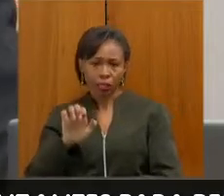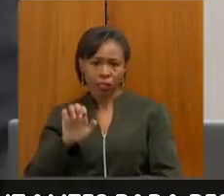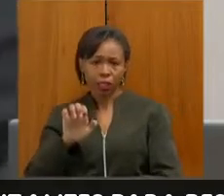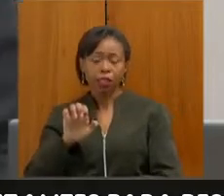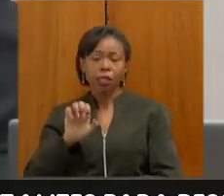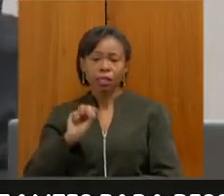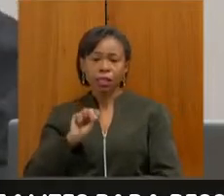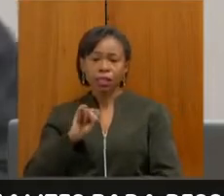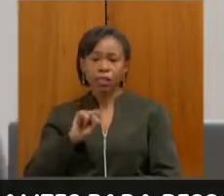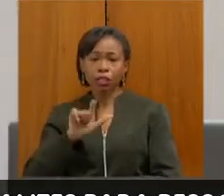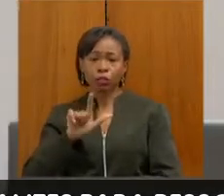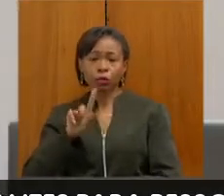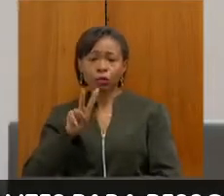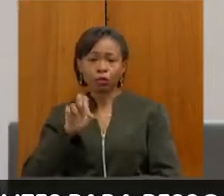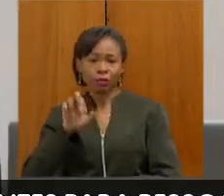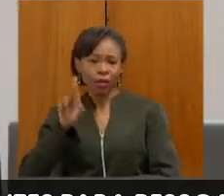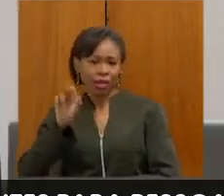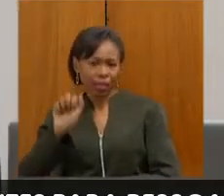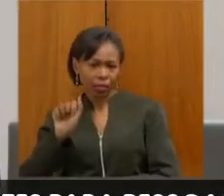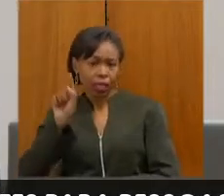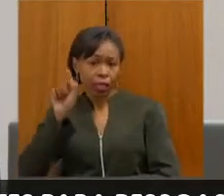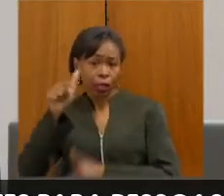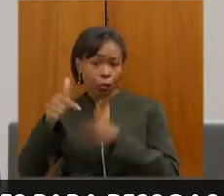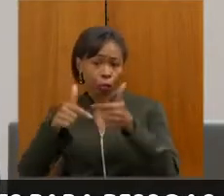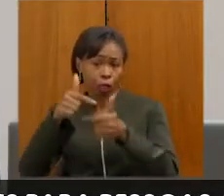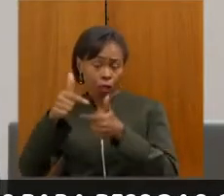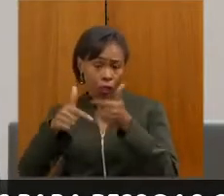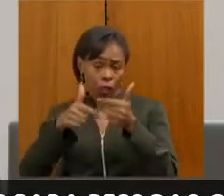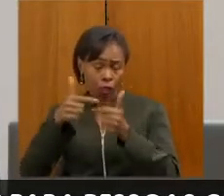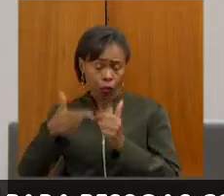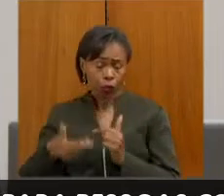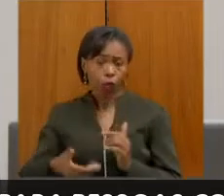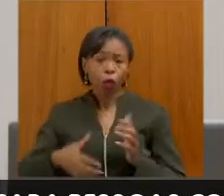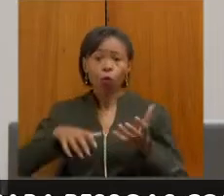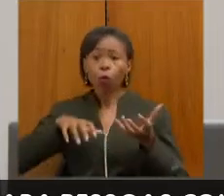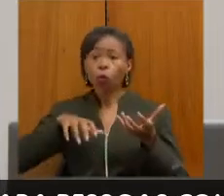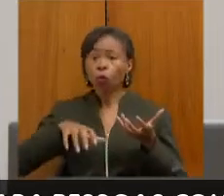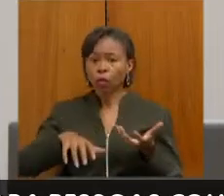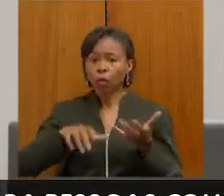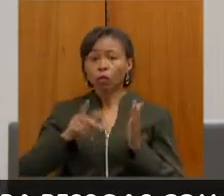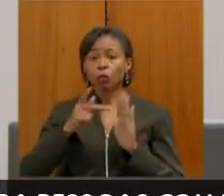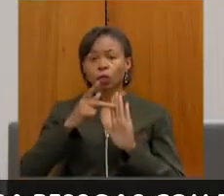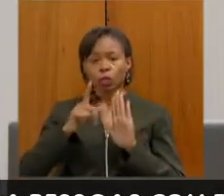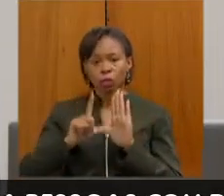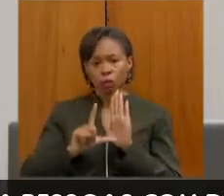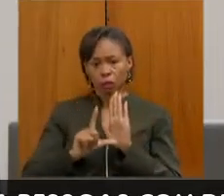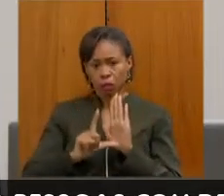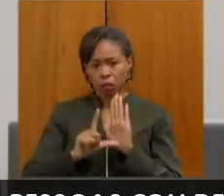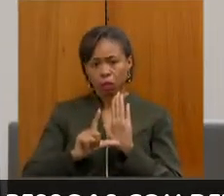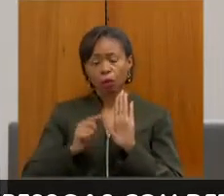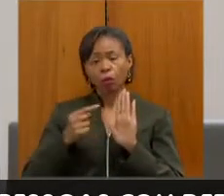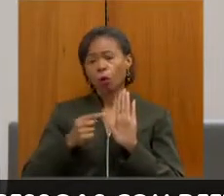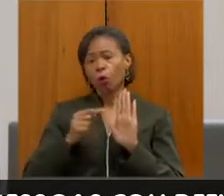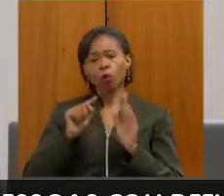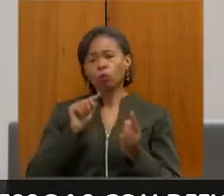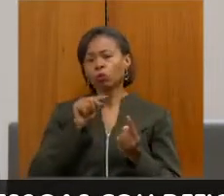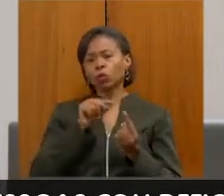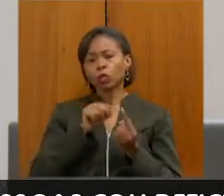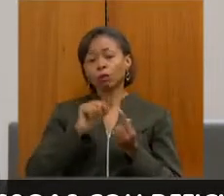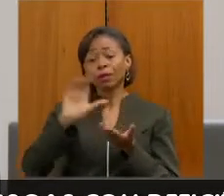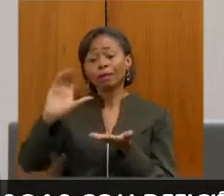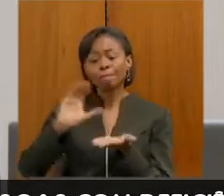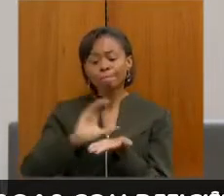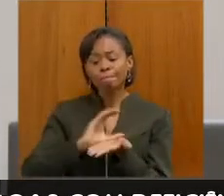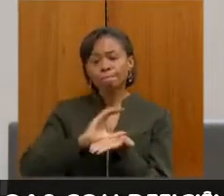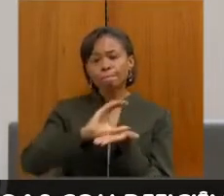e está trabalhando no Congresso Nacional um projeto de lei para fortalecer o repasse de recursos federais